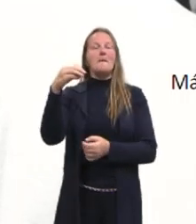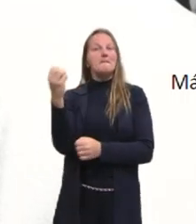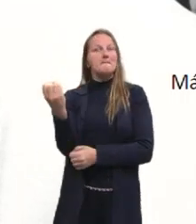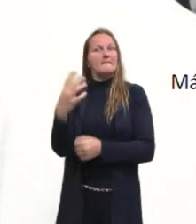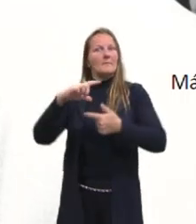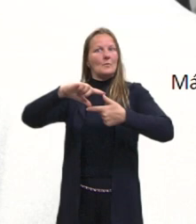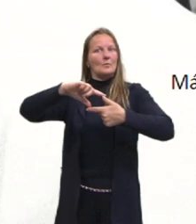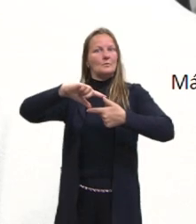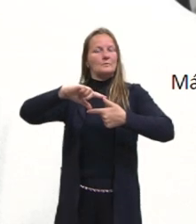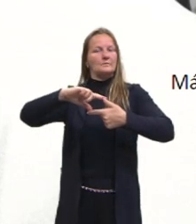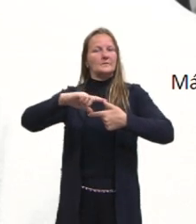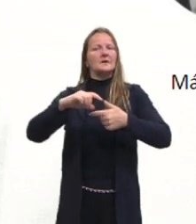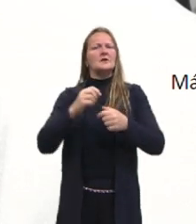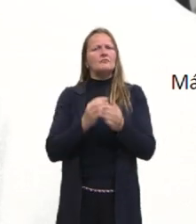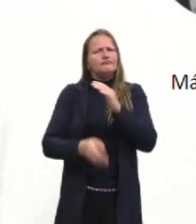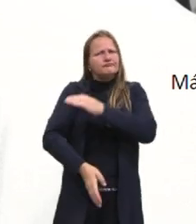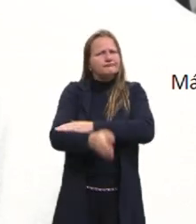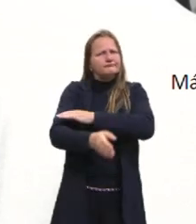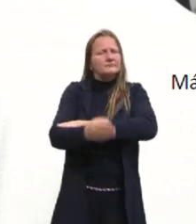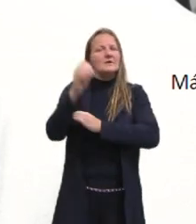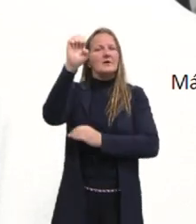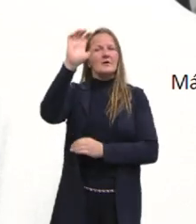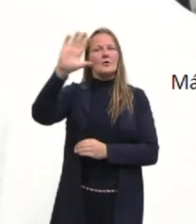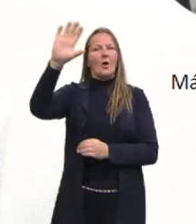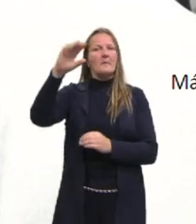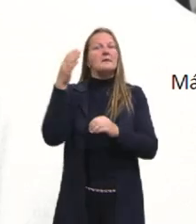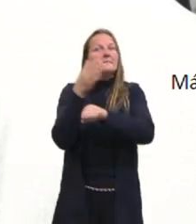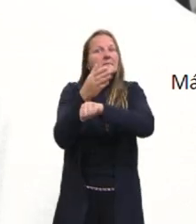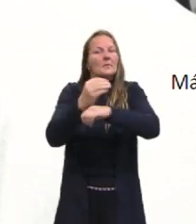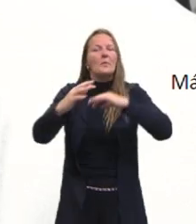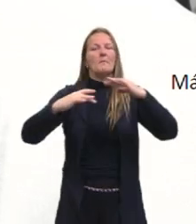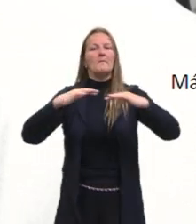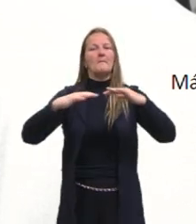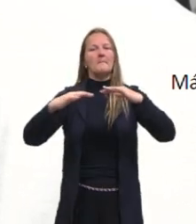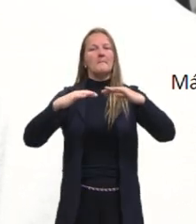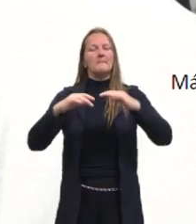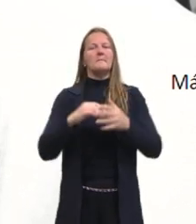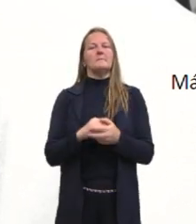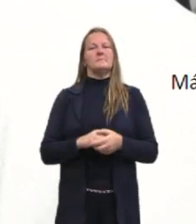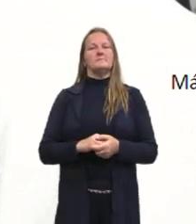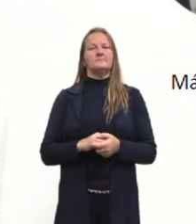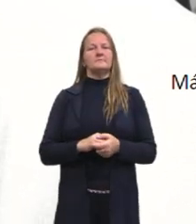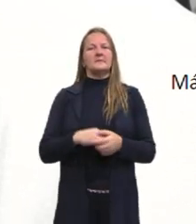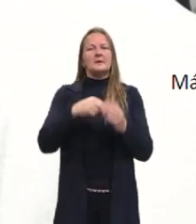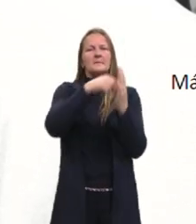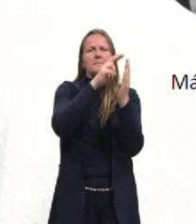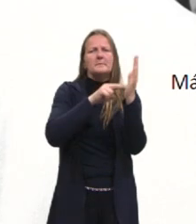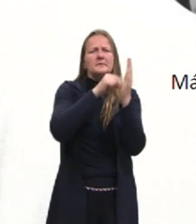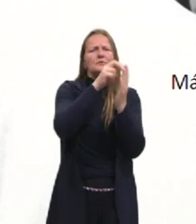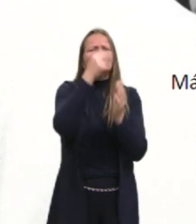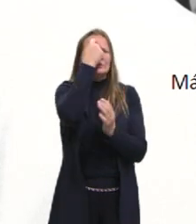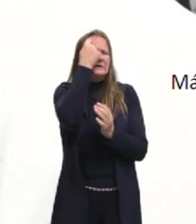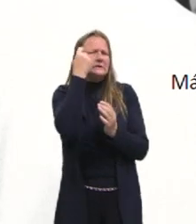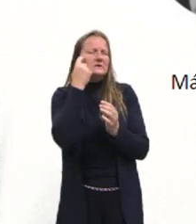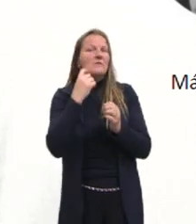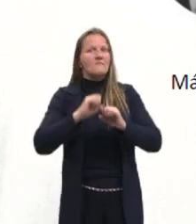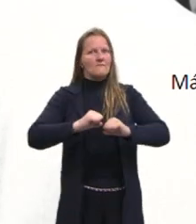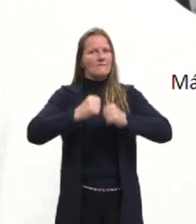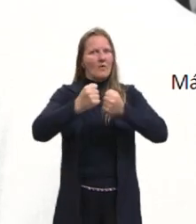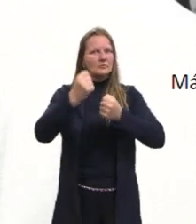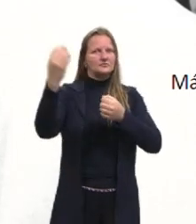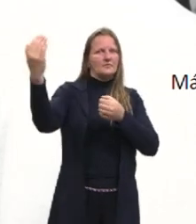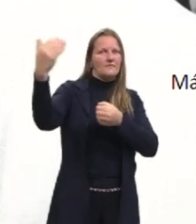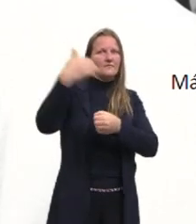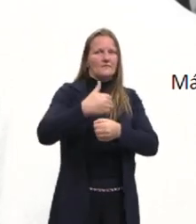e ele participou de todo esse movimento. Então, essas ideias vieram, essa questão da ruptura do academicismo, ela vem muito forte também.